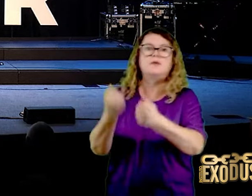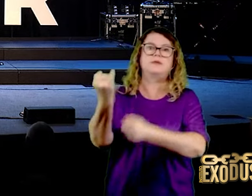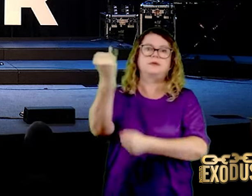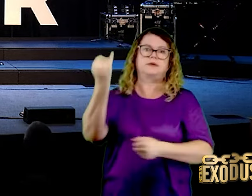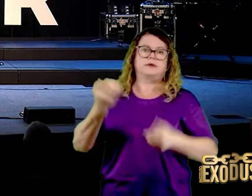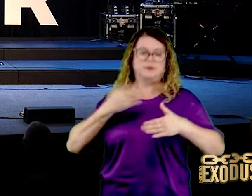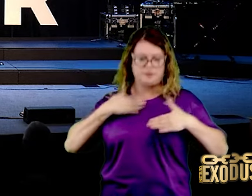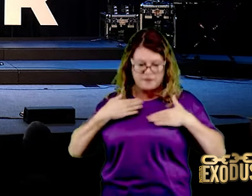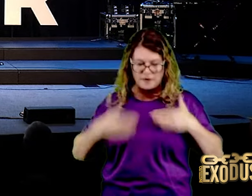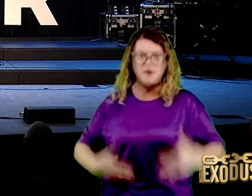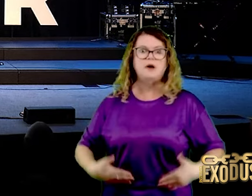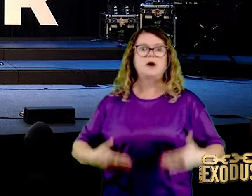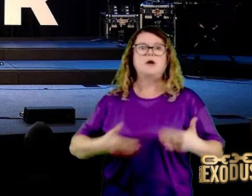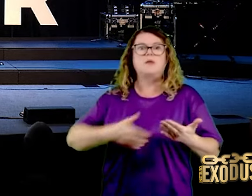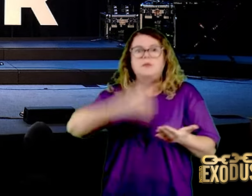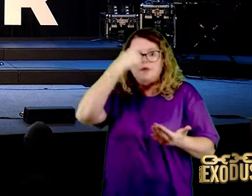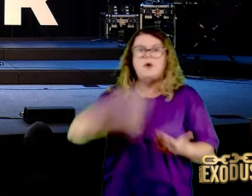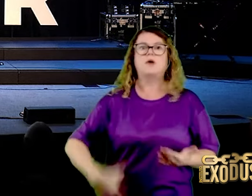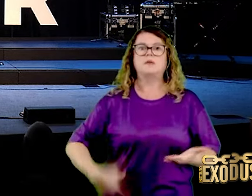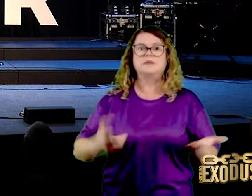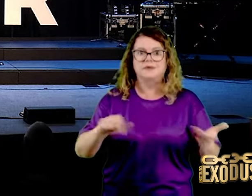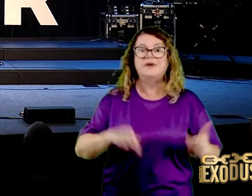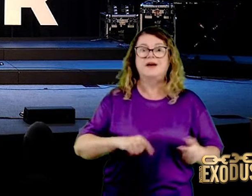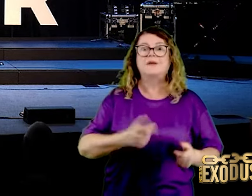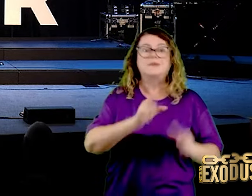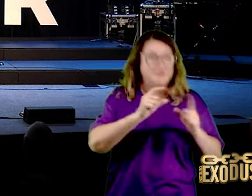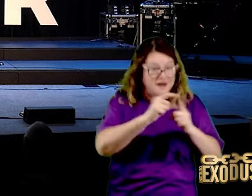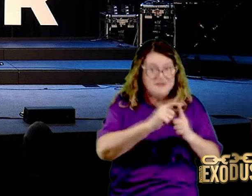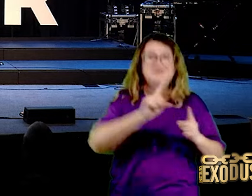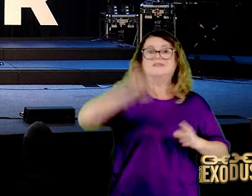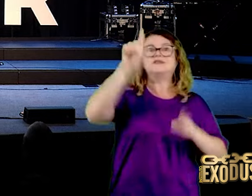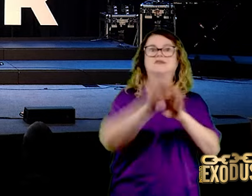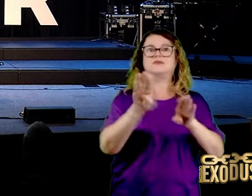fortalece você. Diga, é a espada do Senhor.